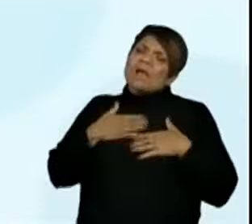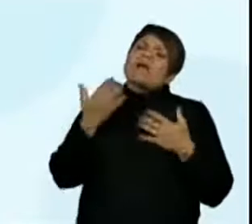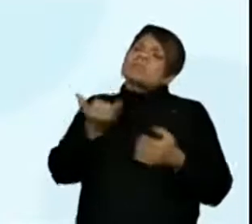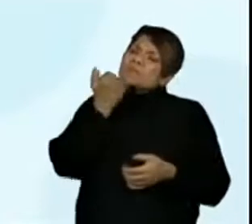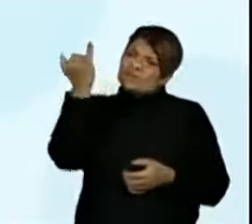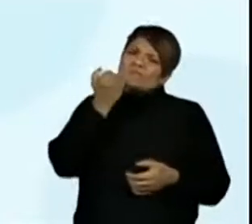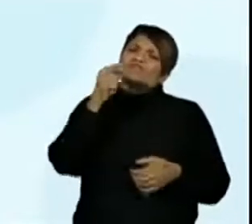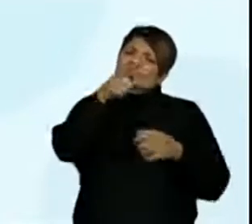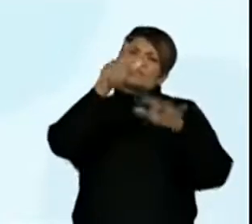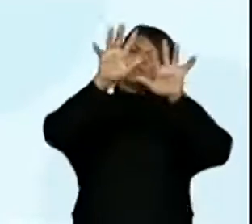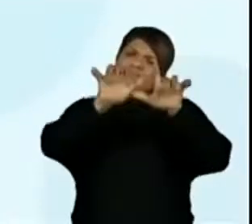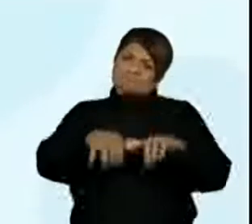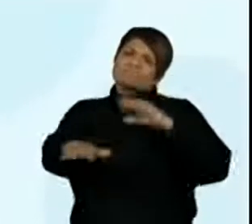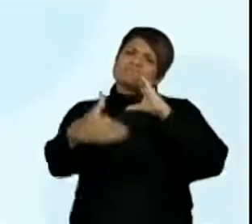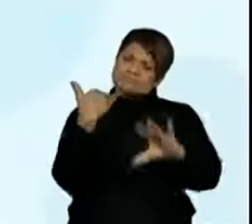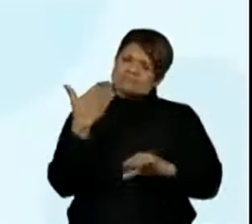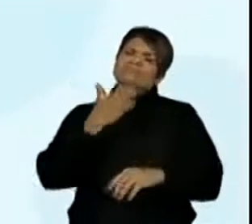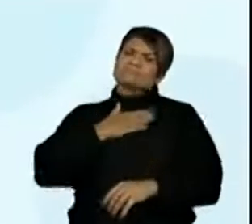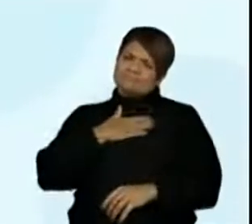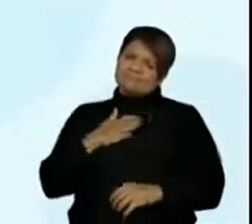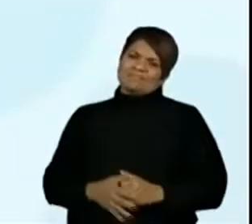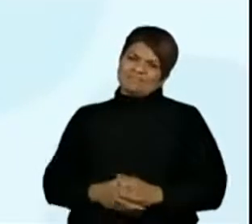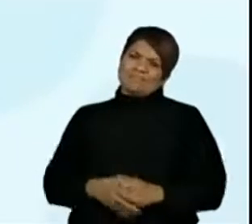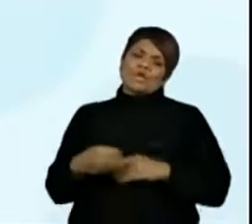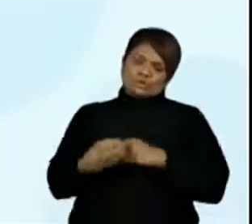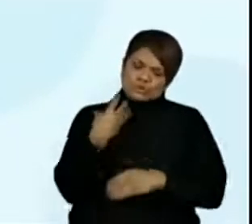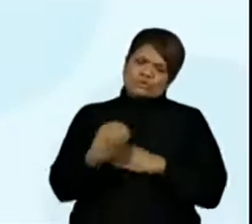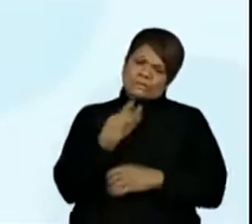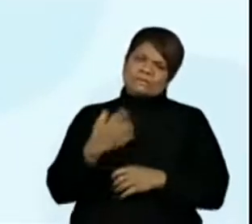que você avalie e dê sugestões. Coloque no chat.